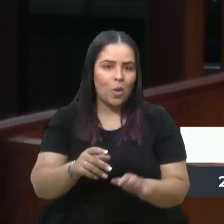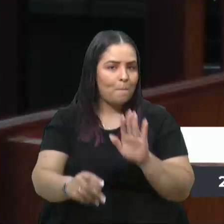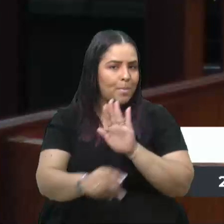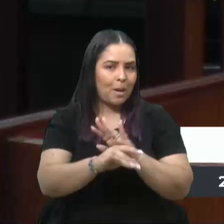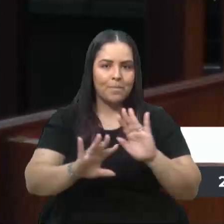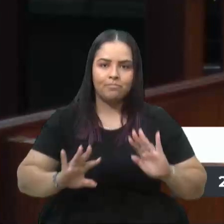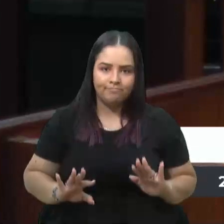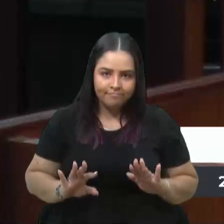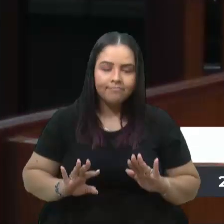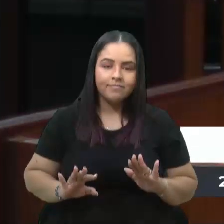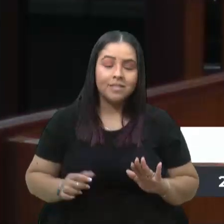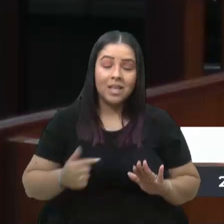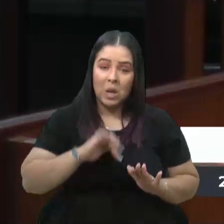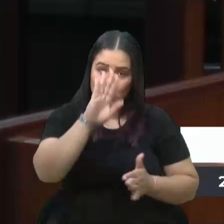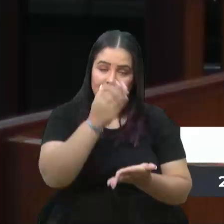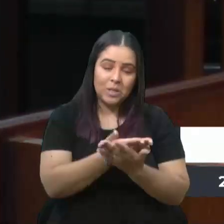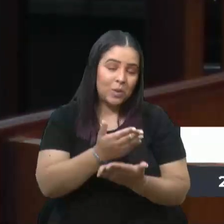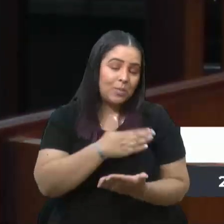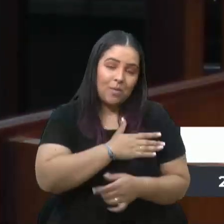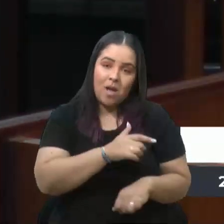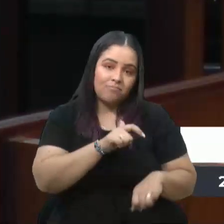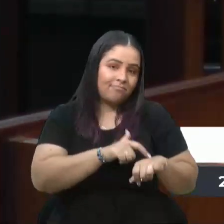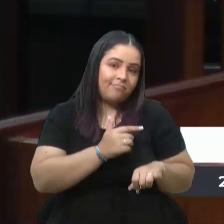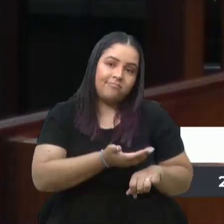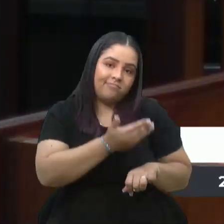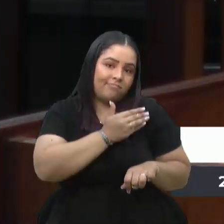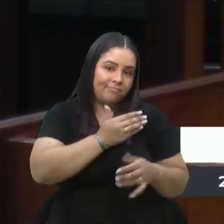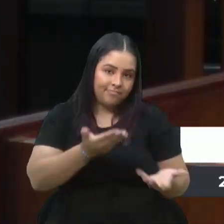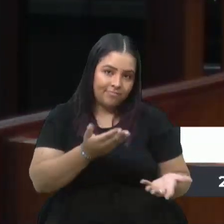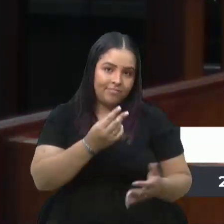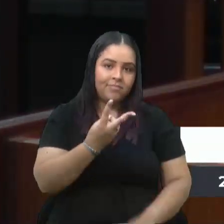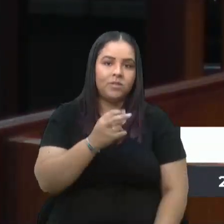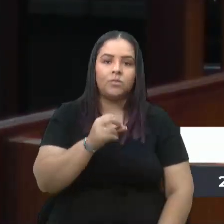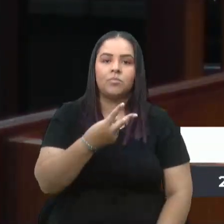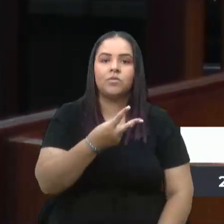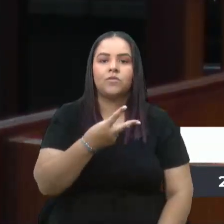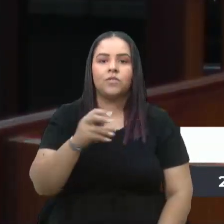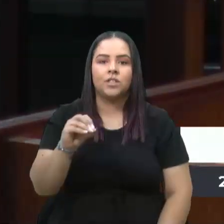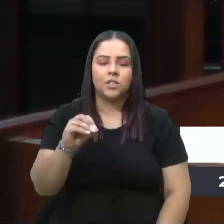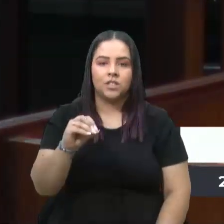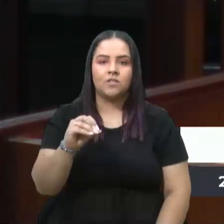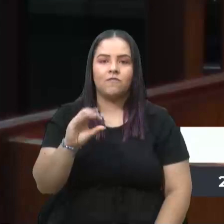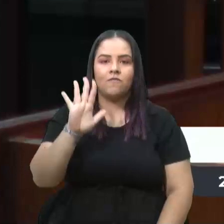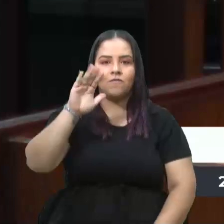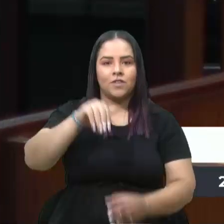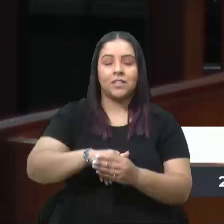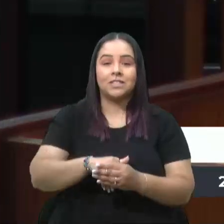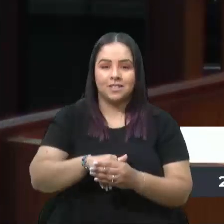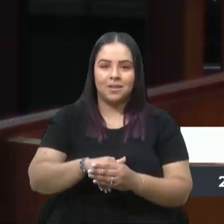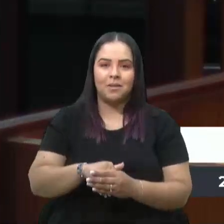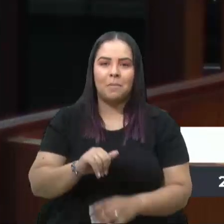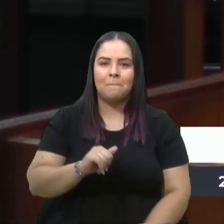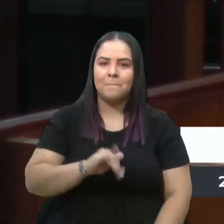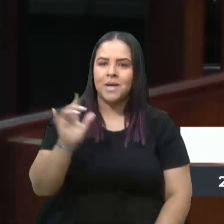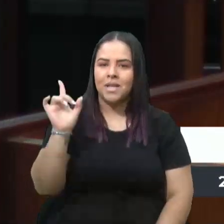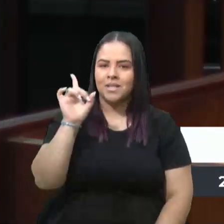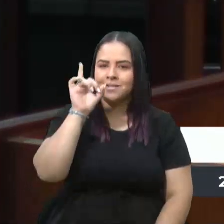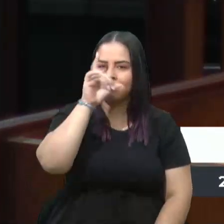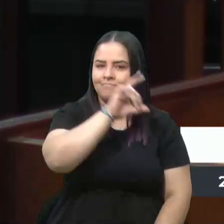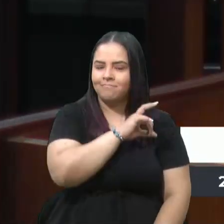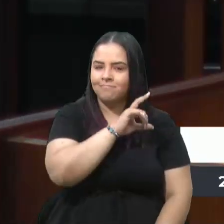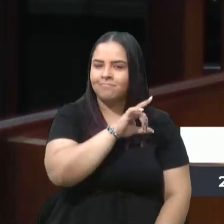E acredito que o meu foi aquele. O ano de 2020, uma eleição ainda mais difícil,